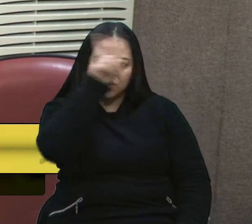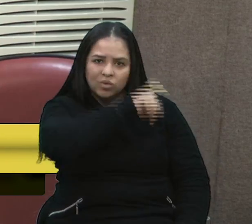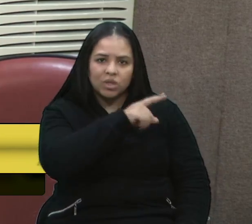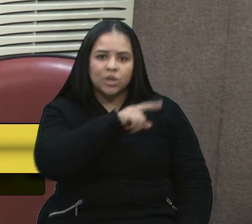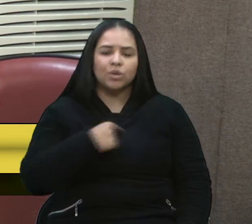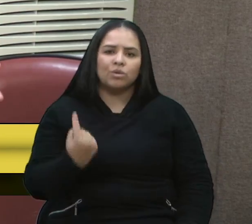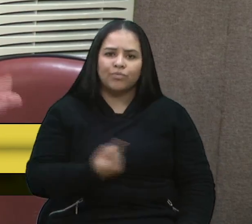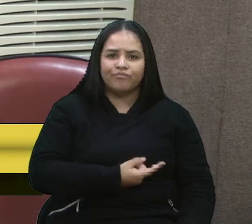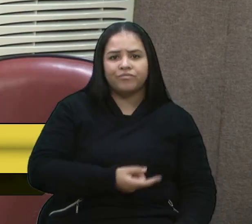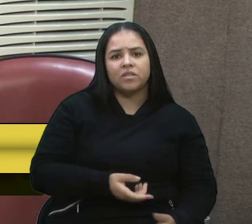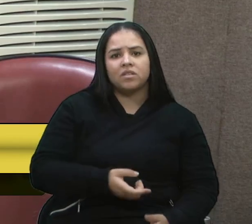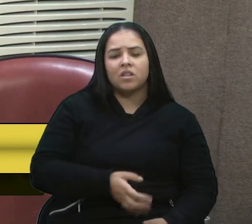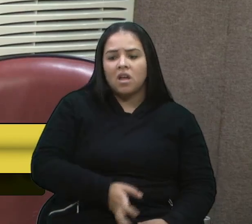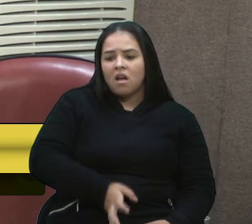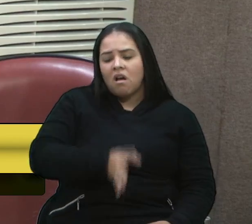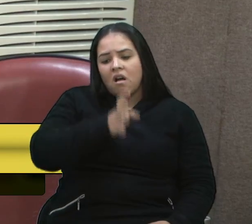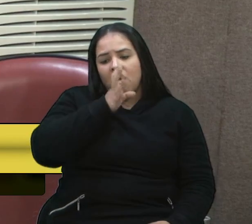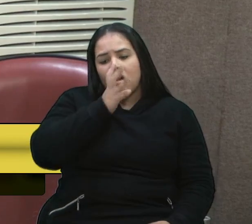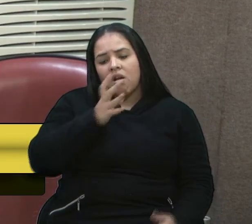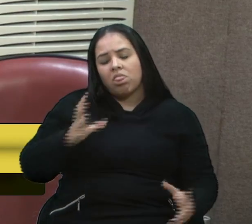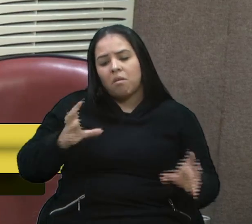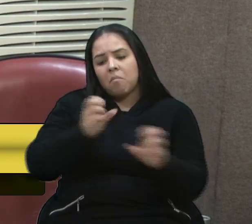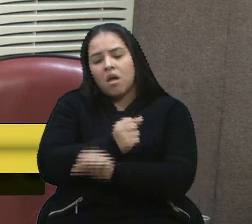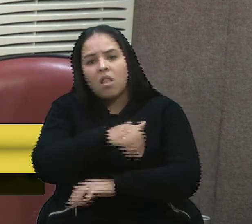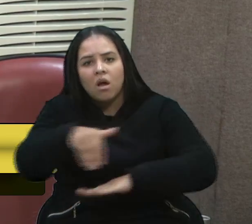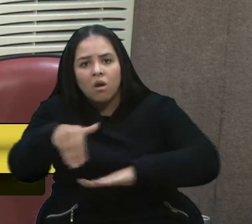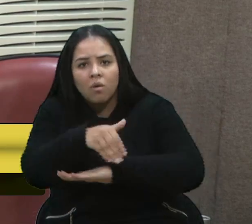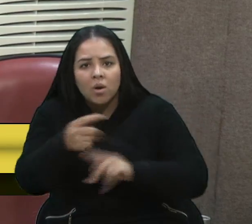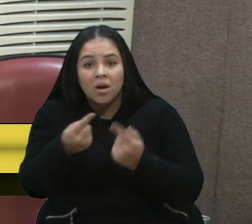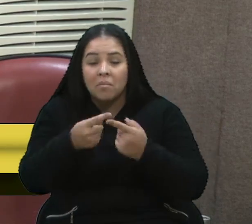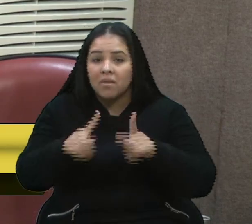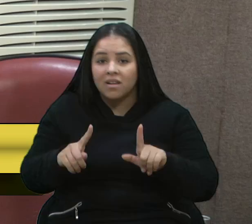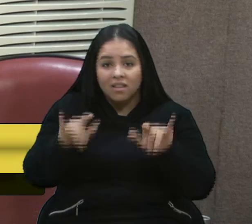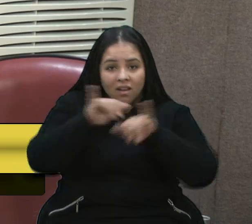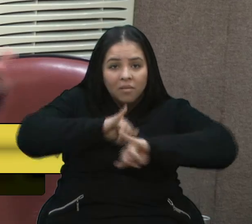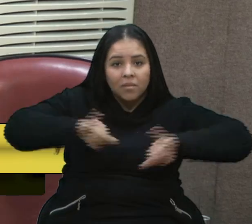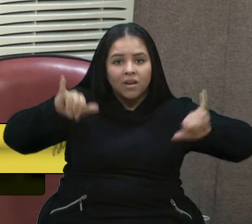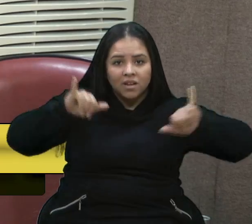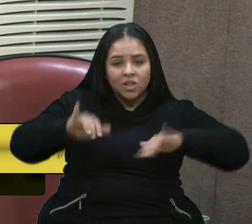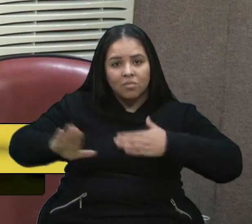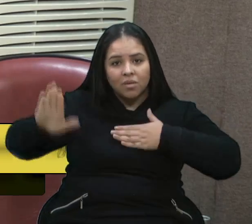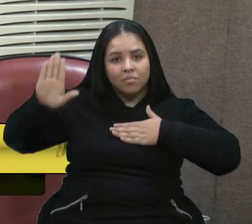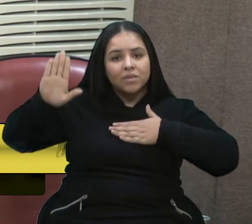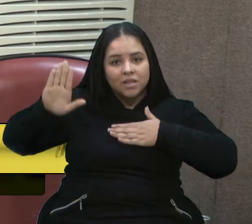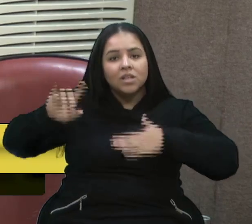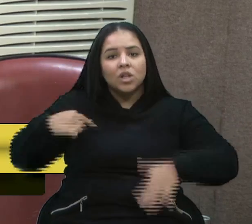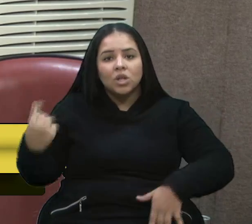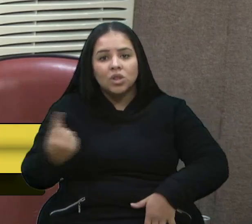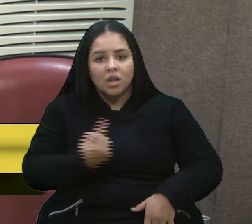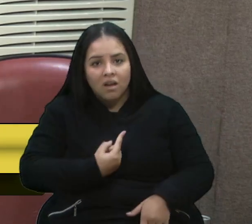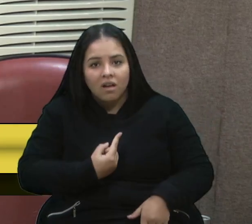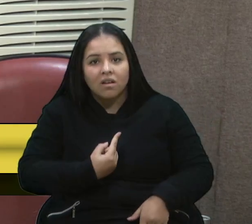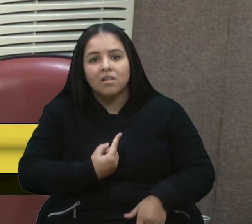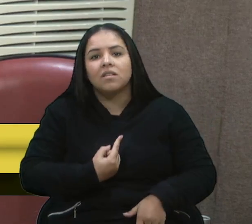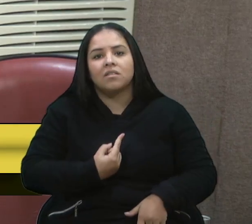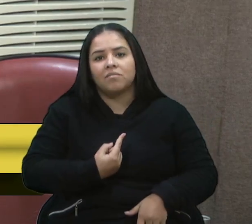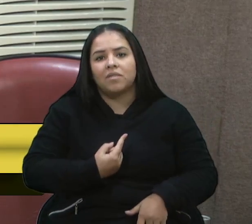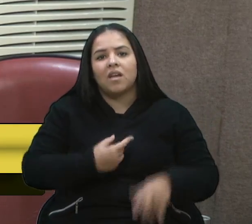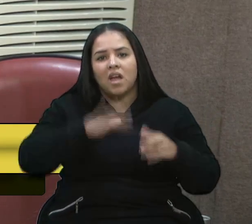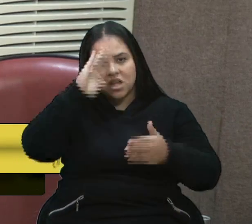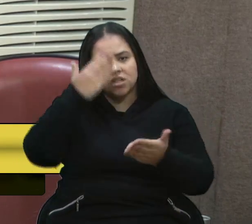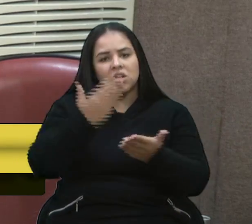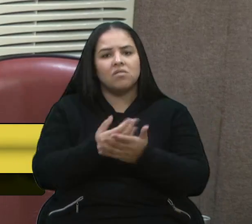nós encontramos nas ruas. E muitos de nós, durante a campanha eleitoral, inclusive, com certeza